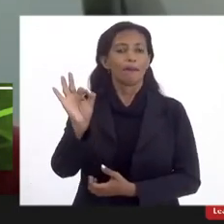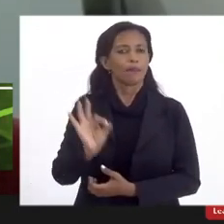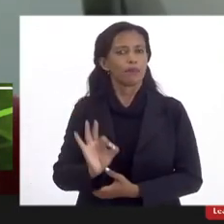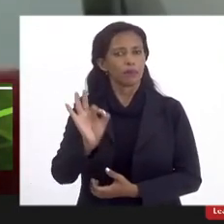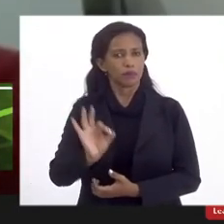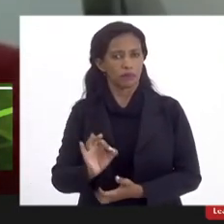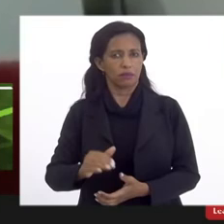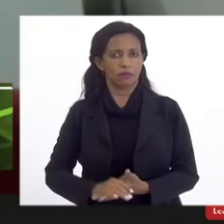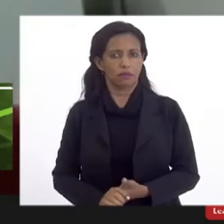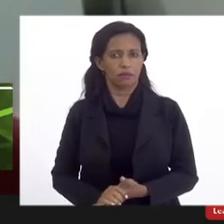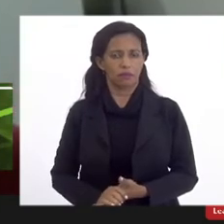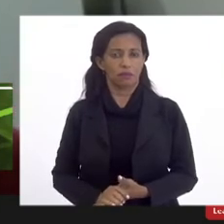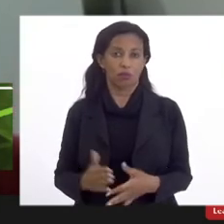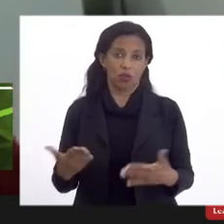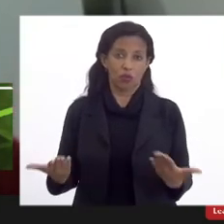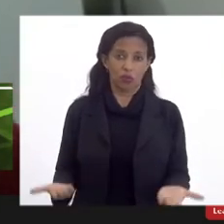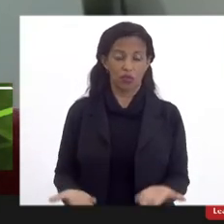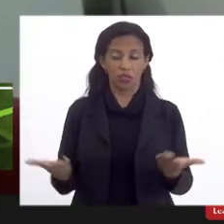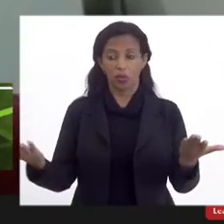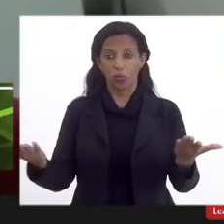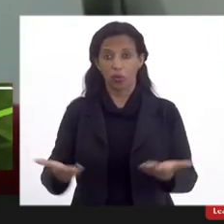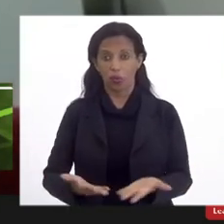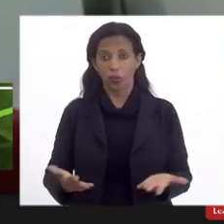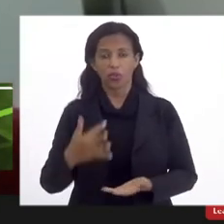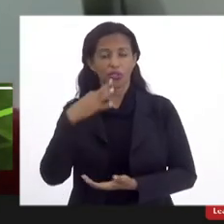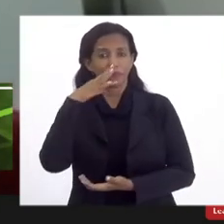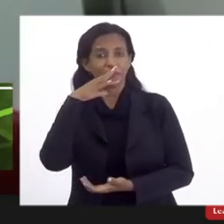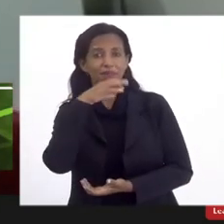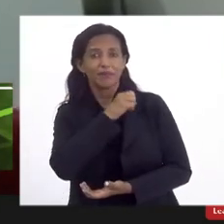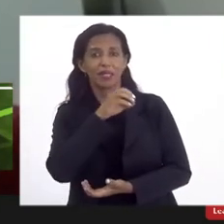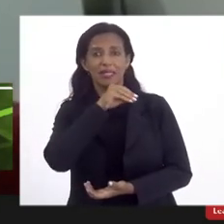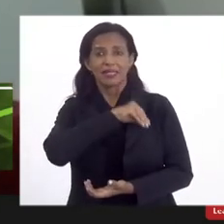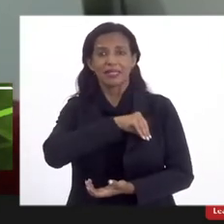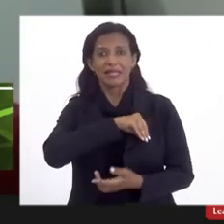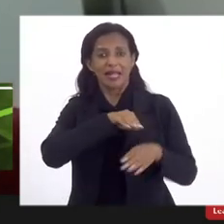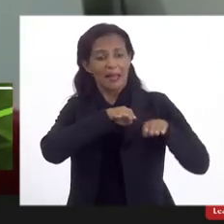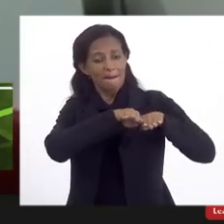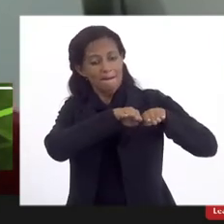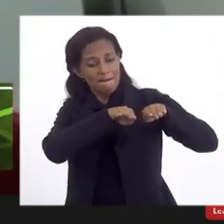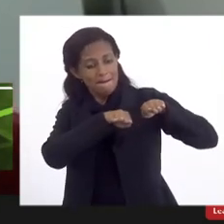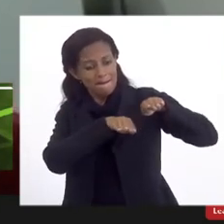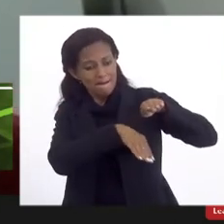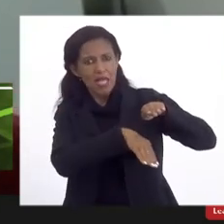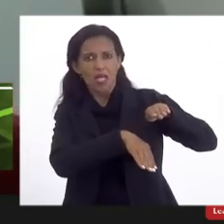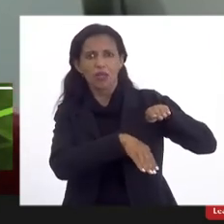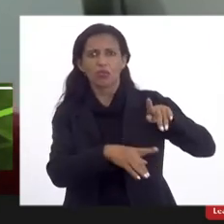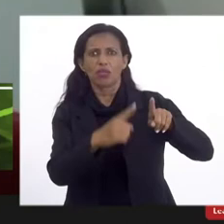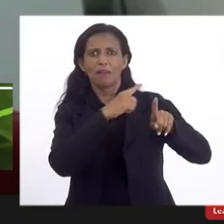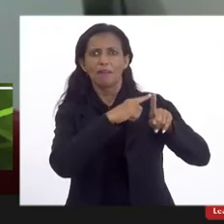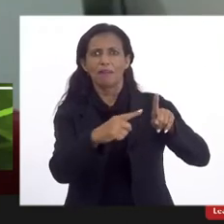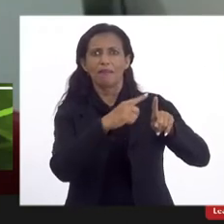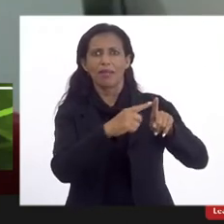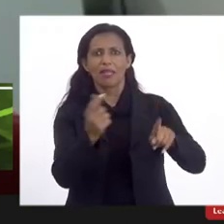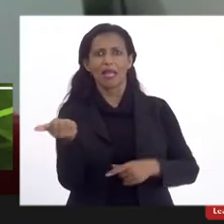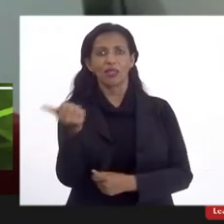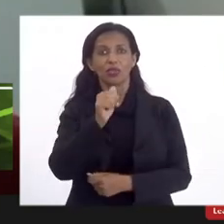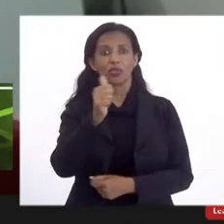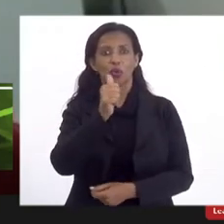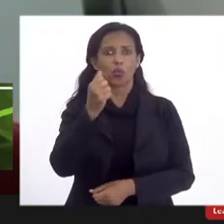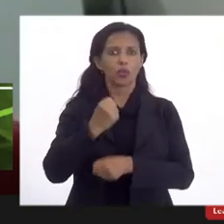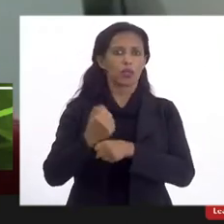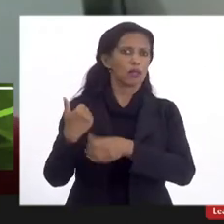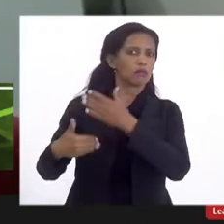Ou seja, hoje percebemos de salário menos da metade do que percebíamos há 11 anos.